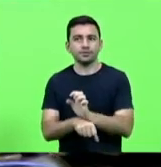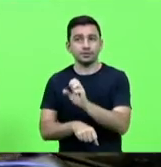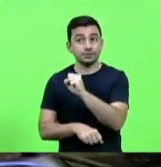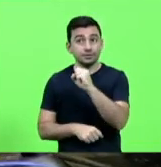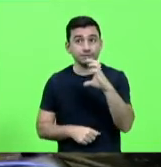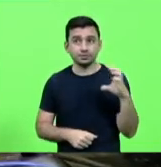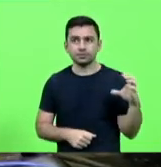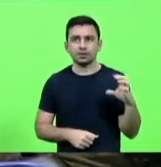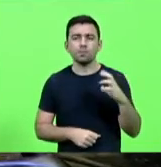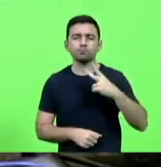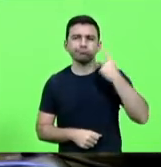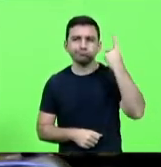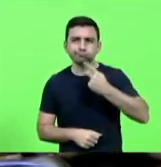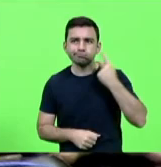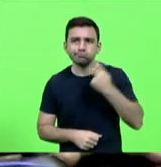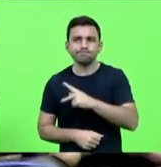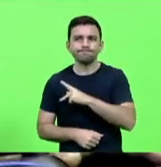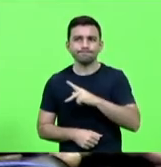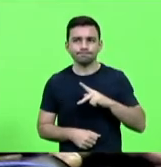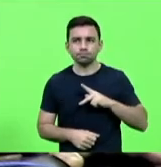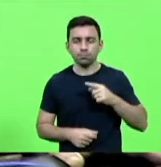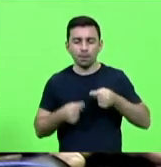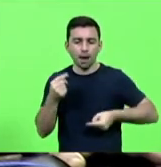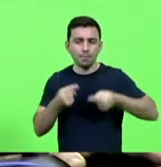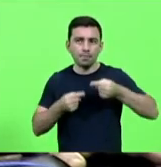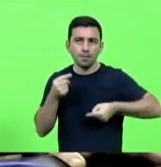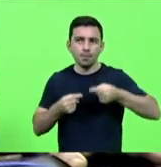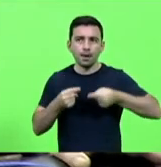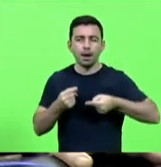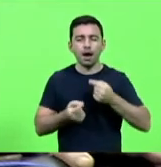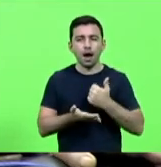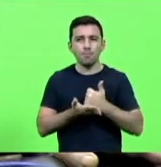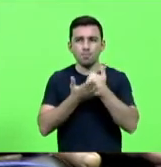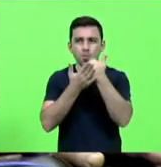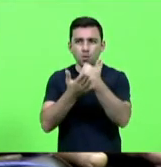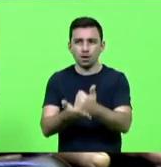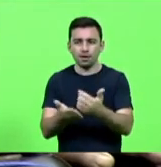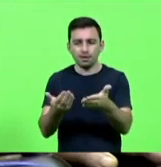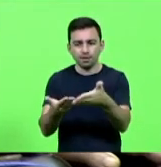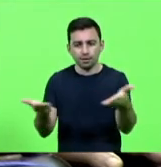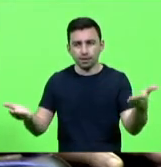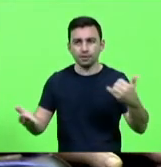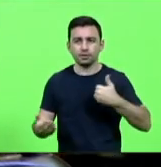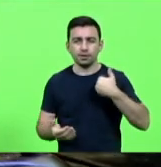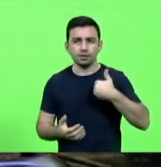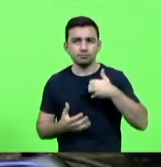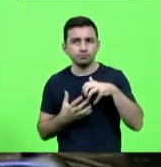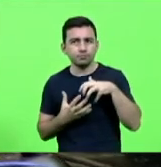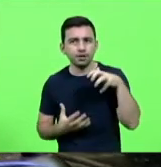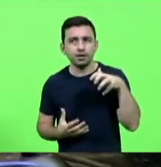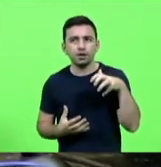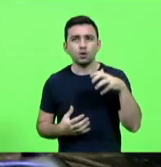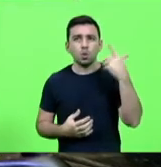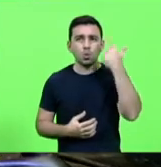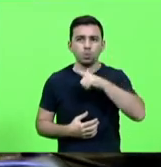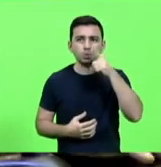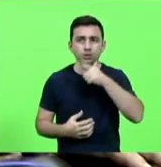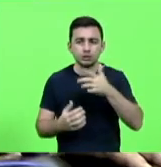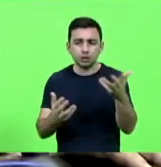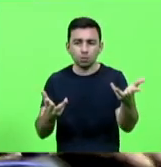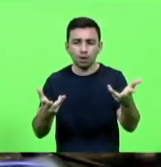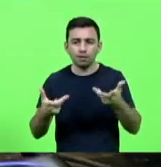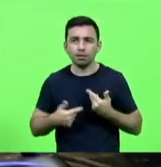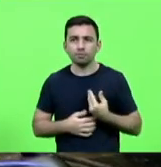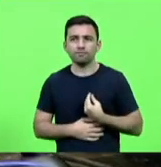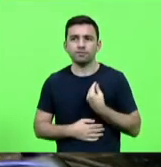políticas públicas para ajudar os nossos idosos a terem uma qualidade de vida